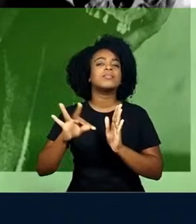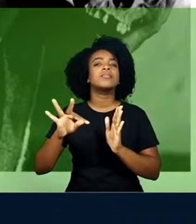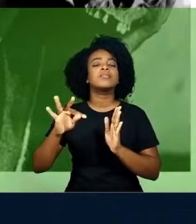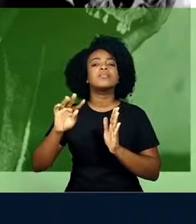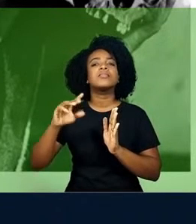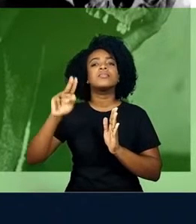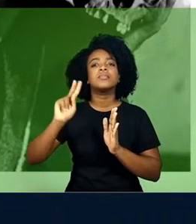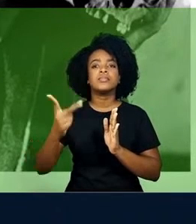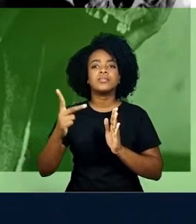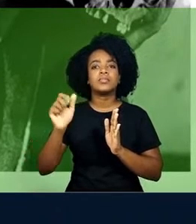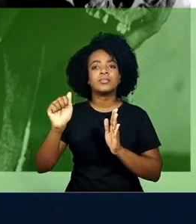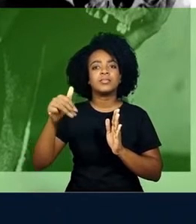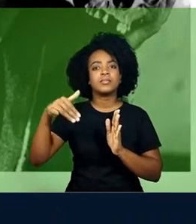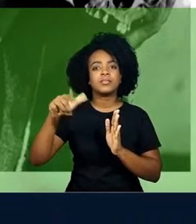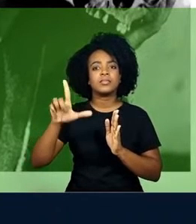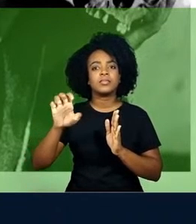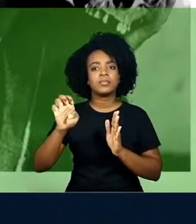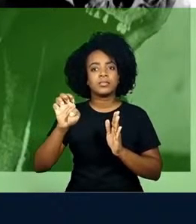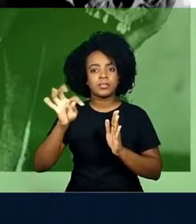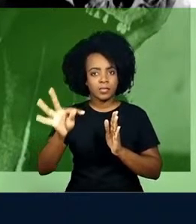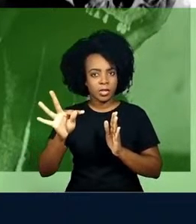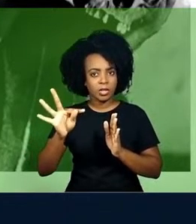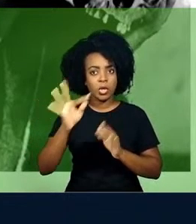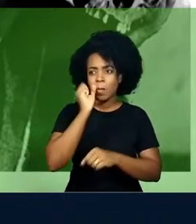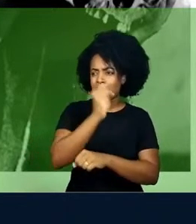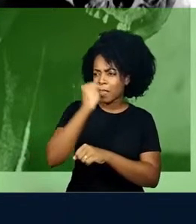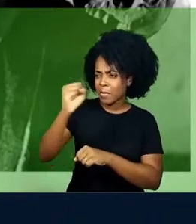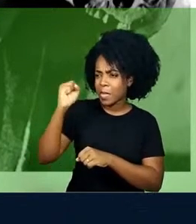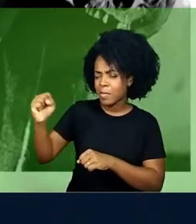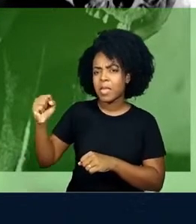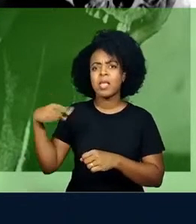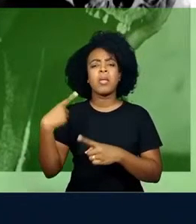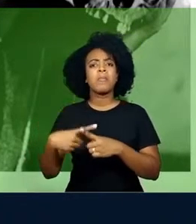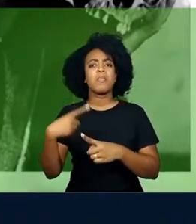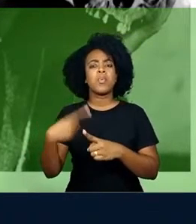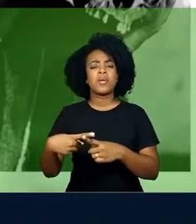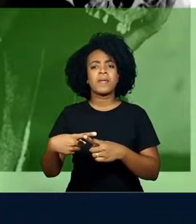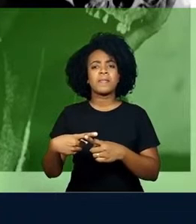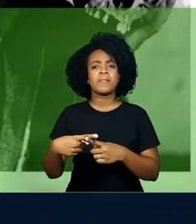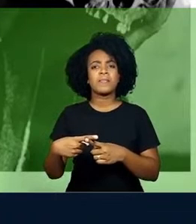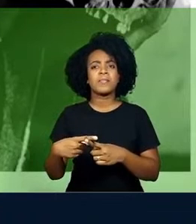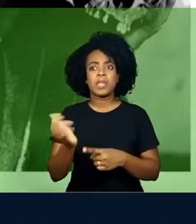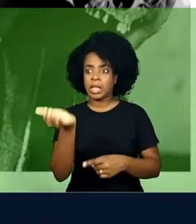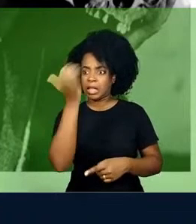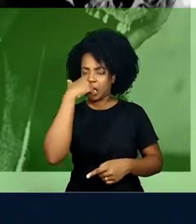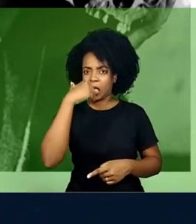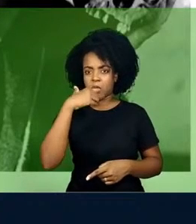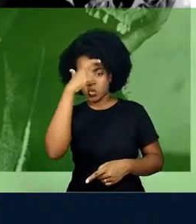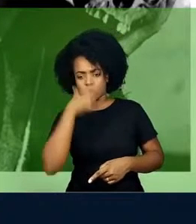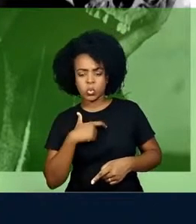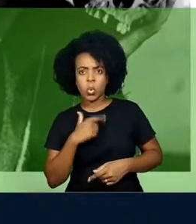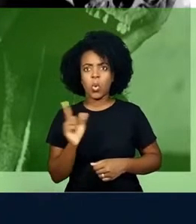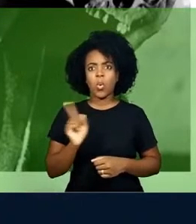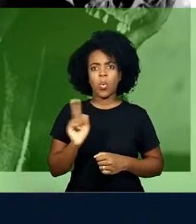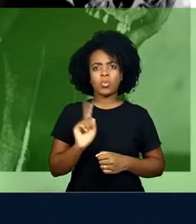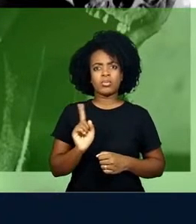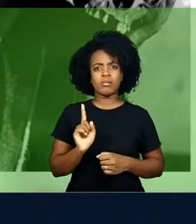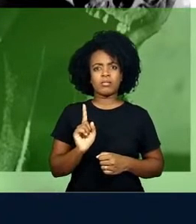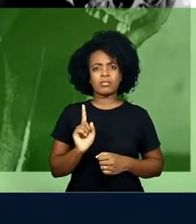diante do seu ser ou não ser.